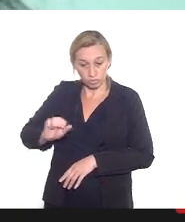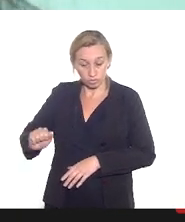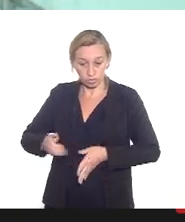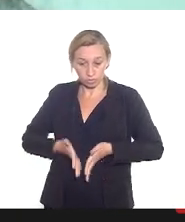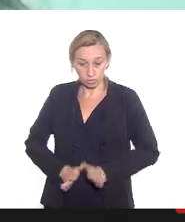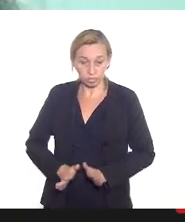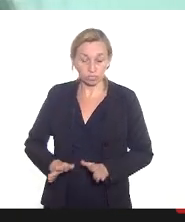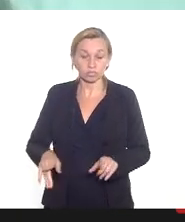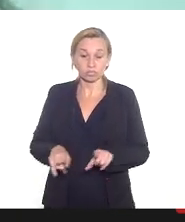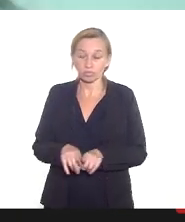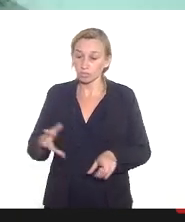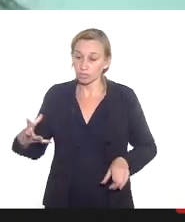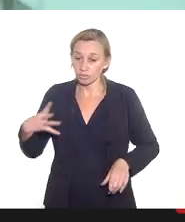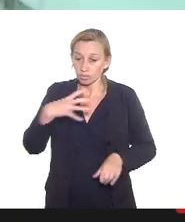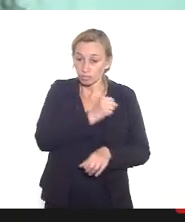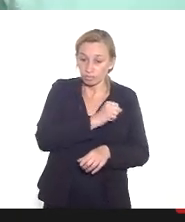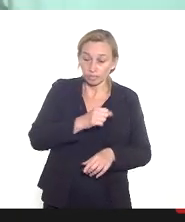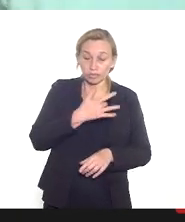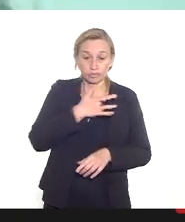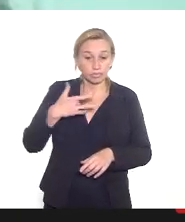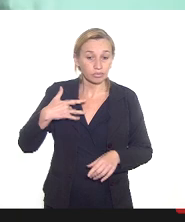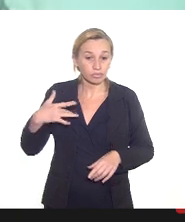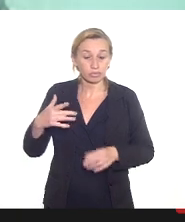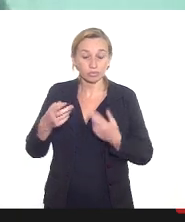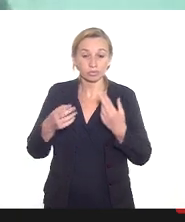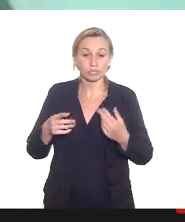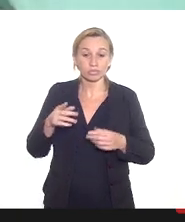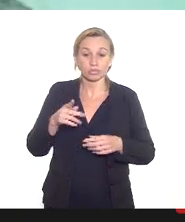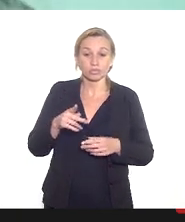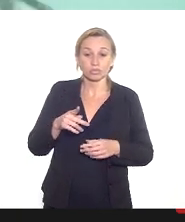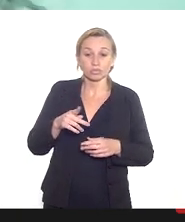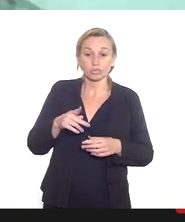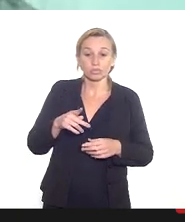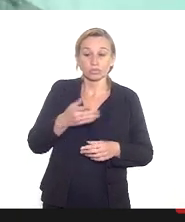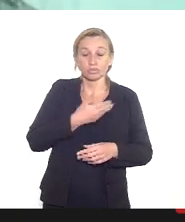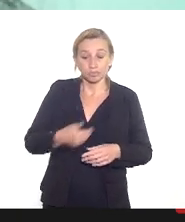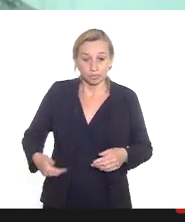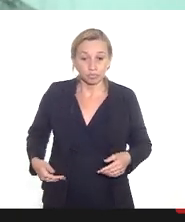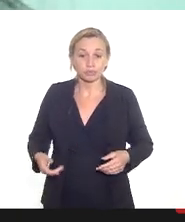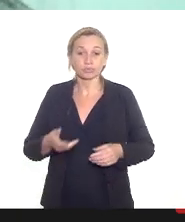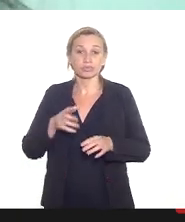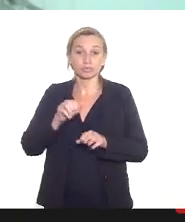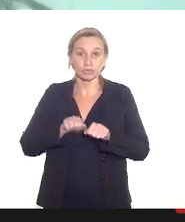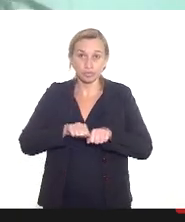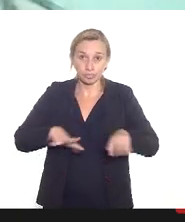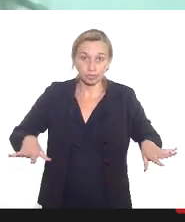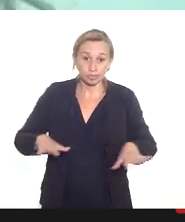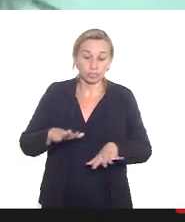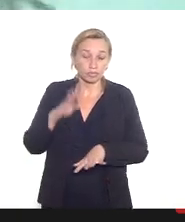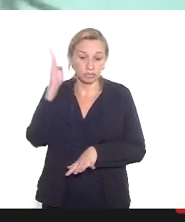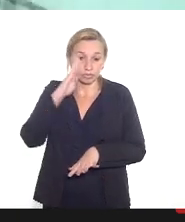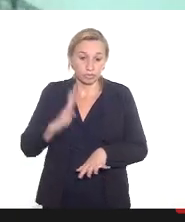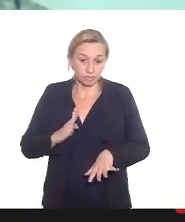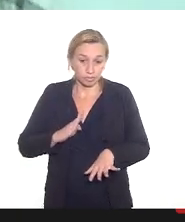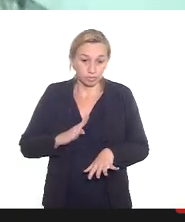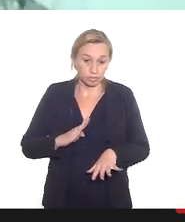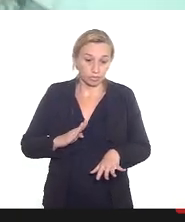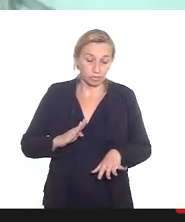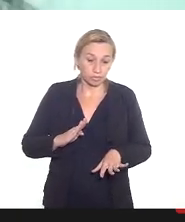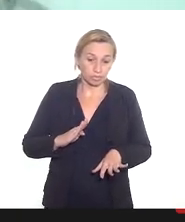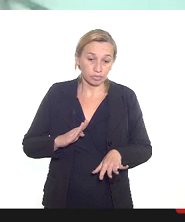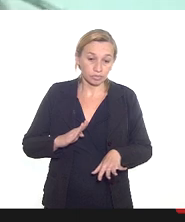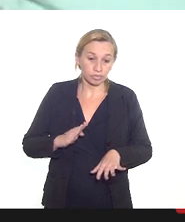saúde pública a pandemia e que o Brasil é um dos países ou um país com